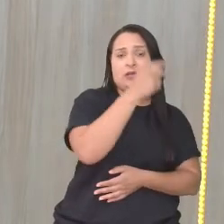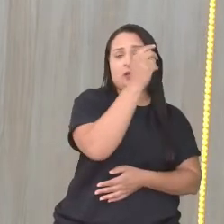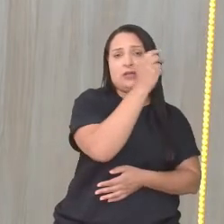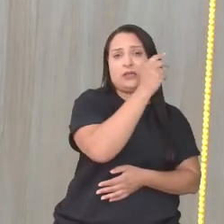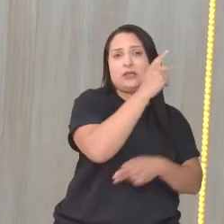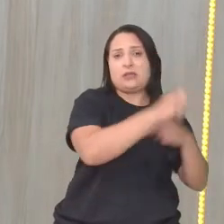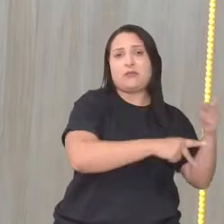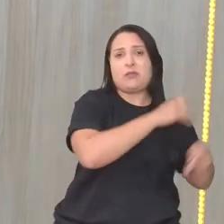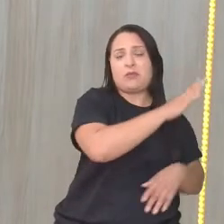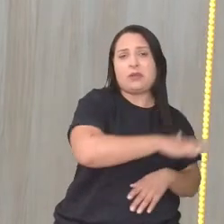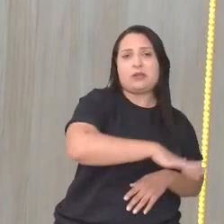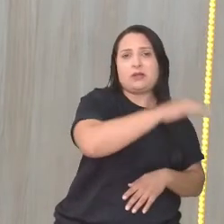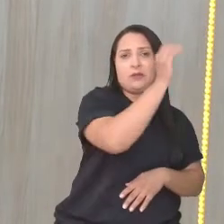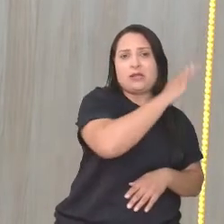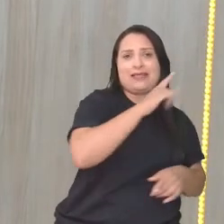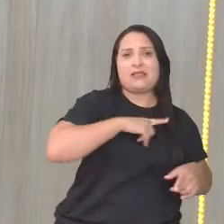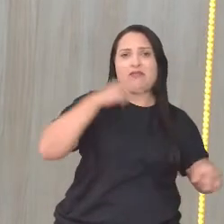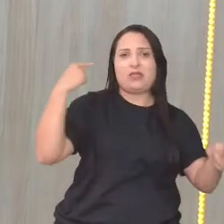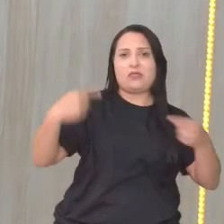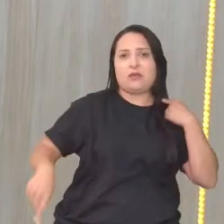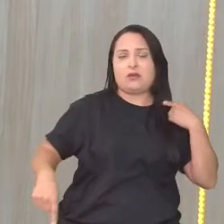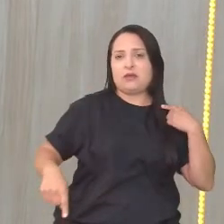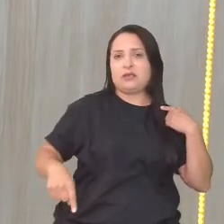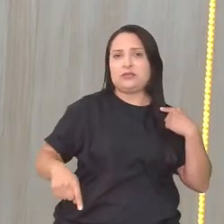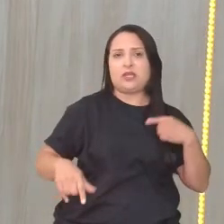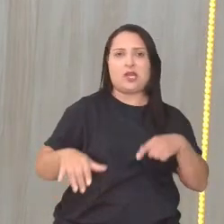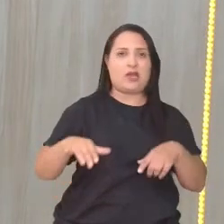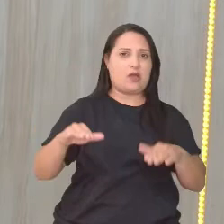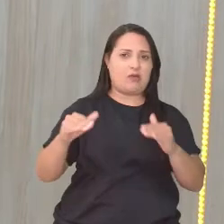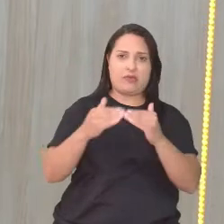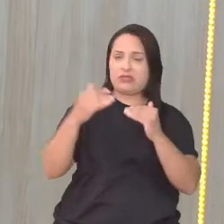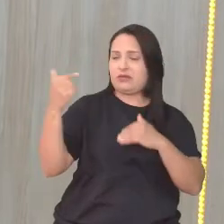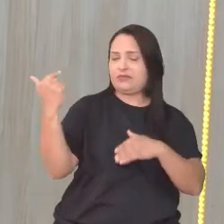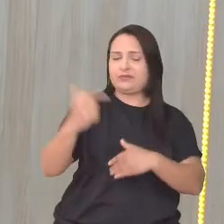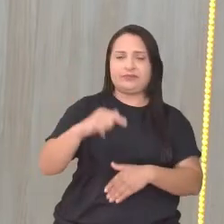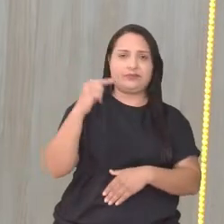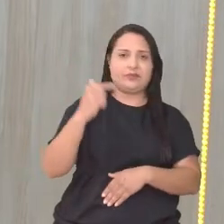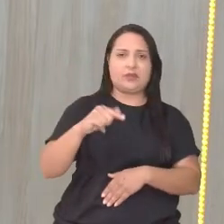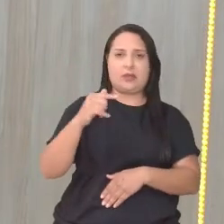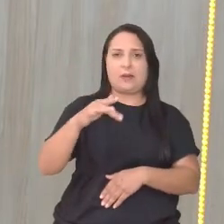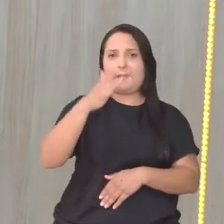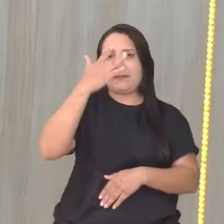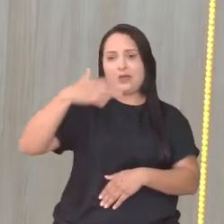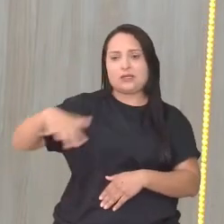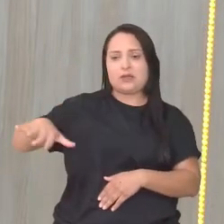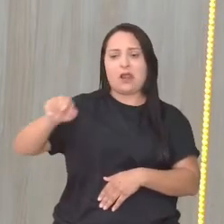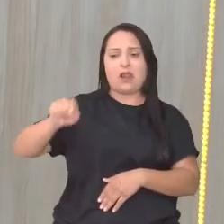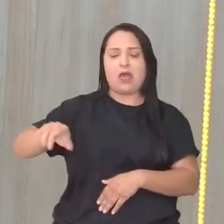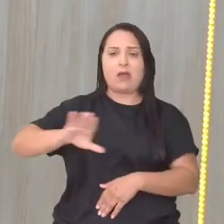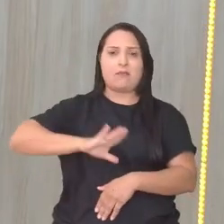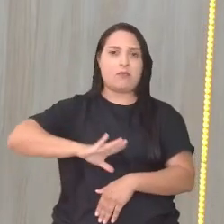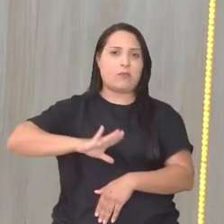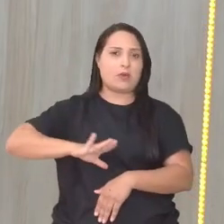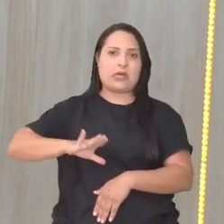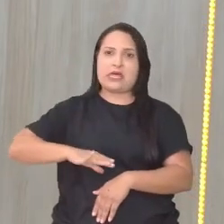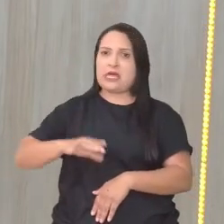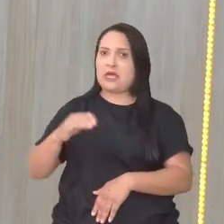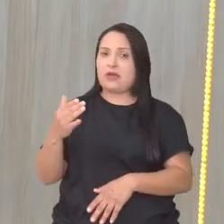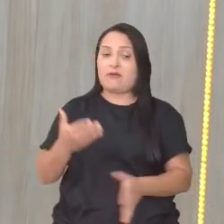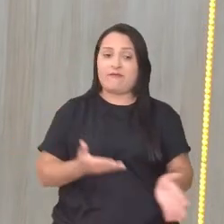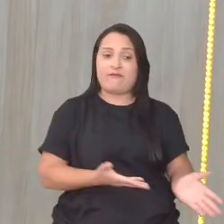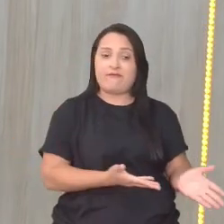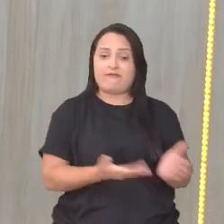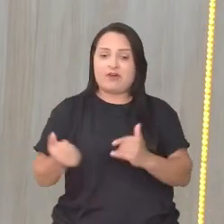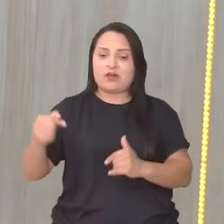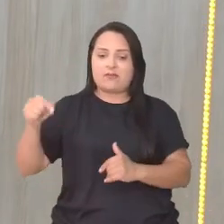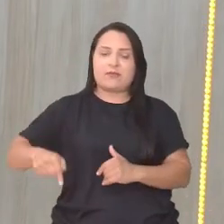distintas e não teve muita conversa não, viu? Porque lá em Portugal o pessoal disse, venha-se embora, não tem jeito. Porque